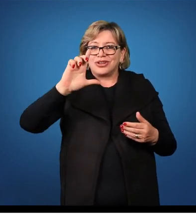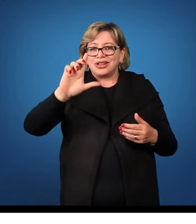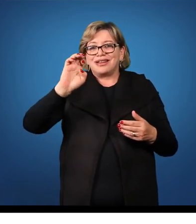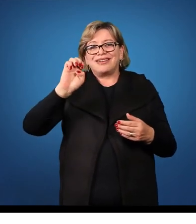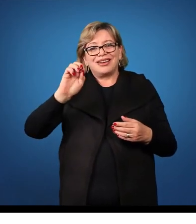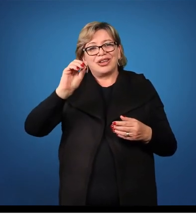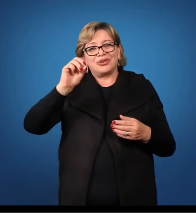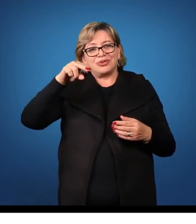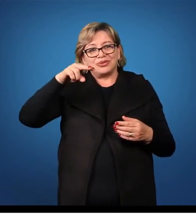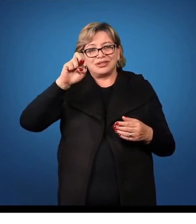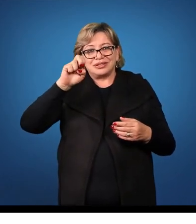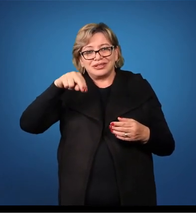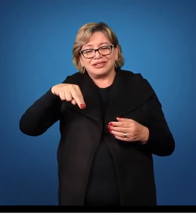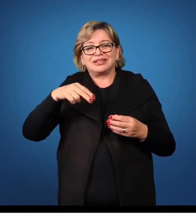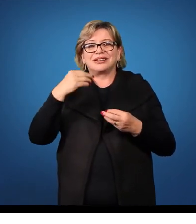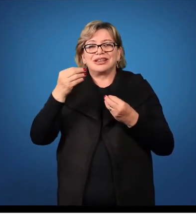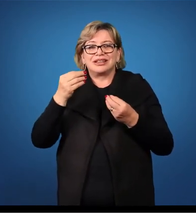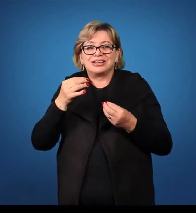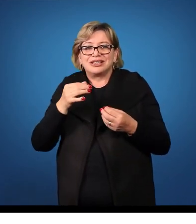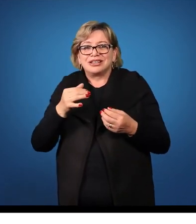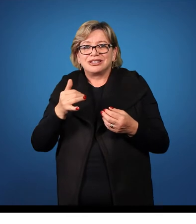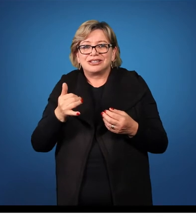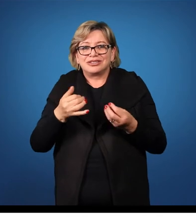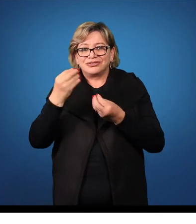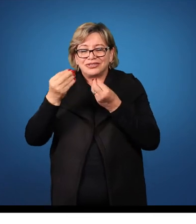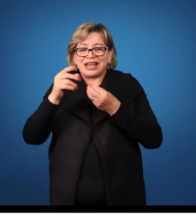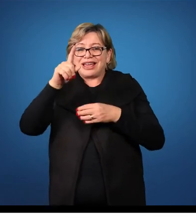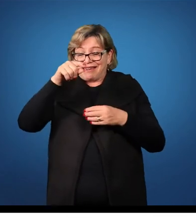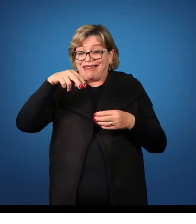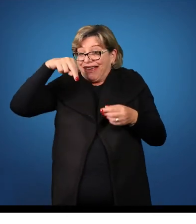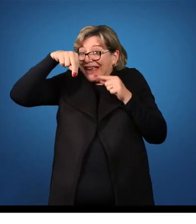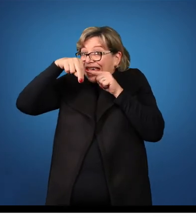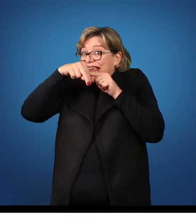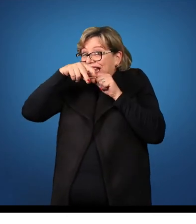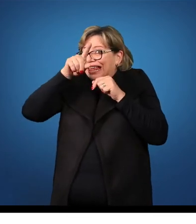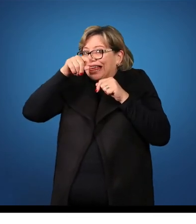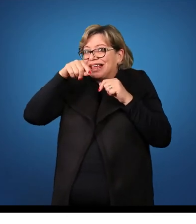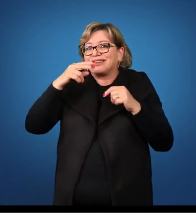Perdoe, aqui é um N de navio,